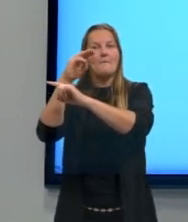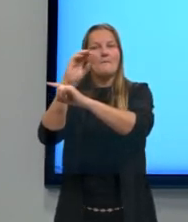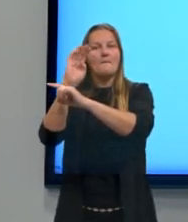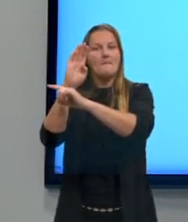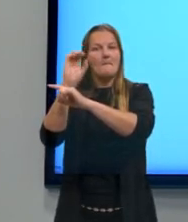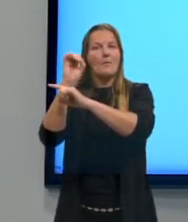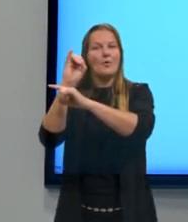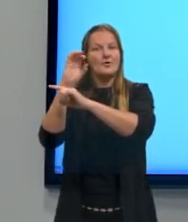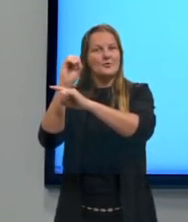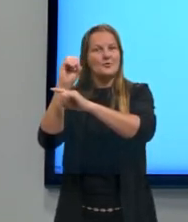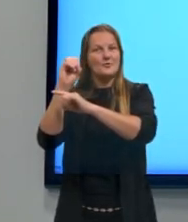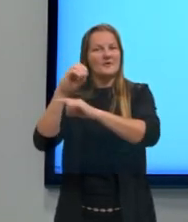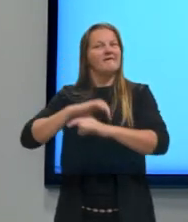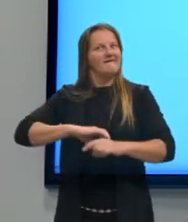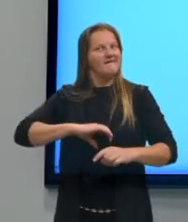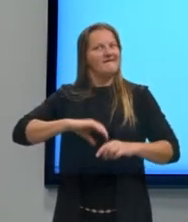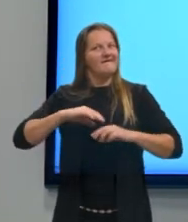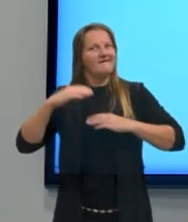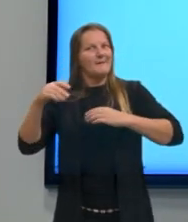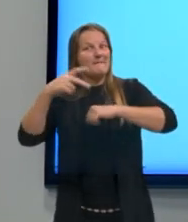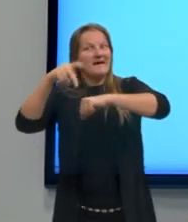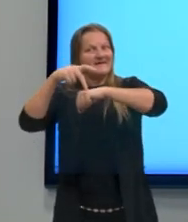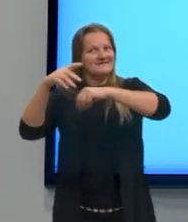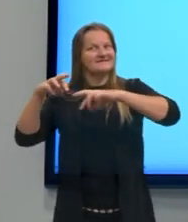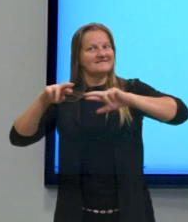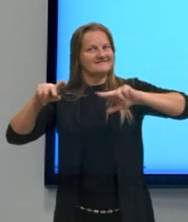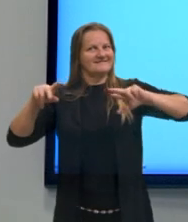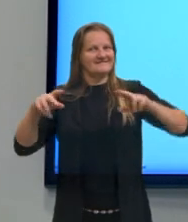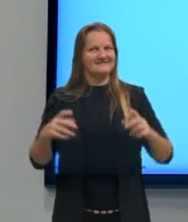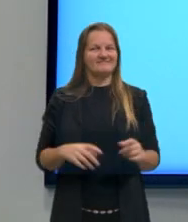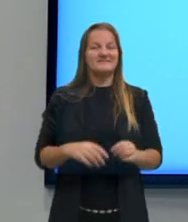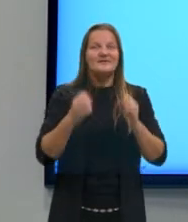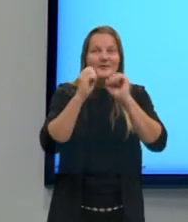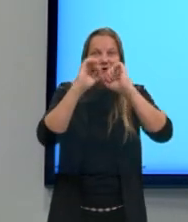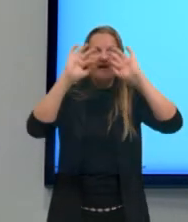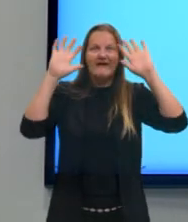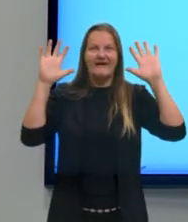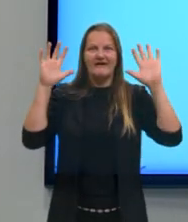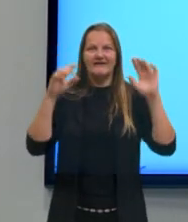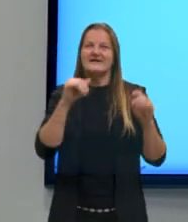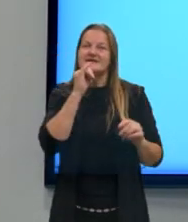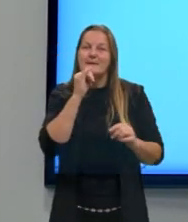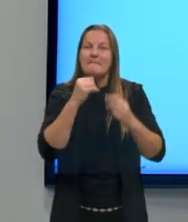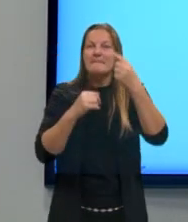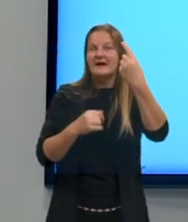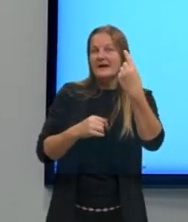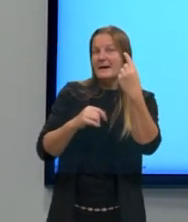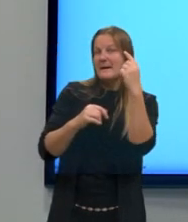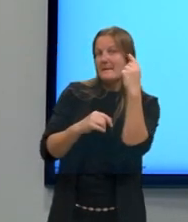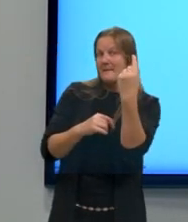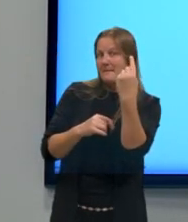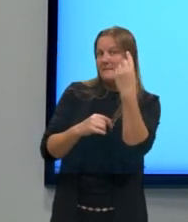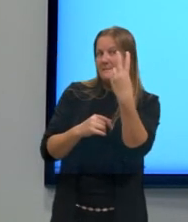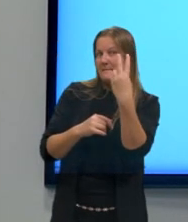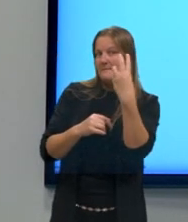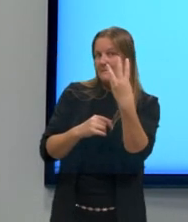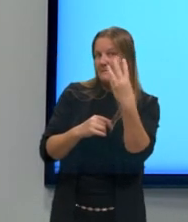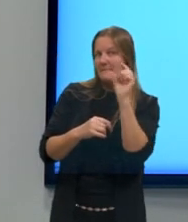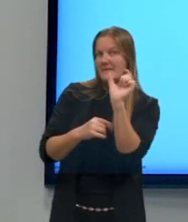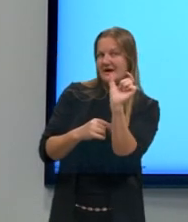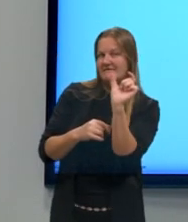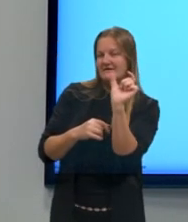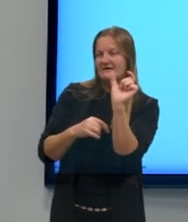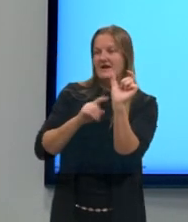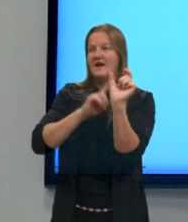Então, aqui a gente tem um exemplo bem claro de três palavras, três contextos de uso,